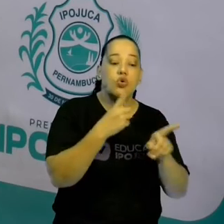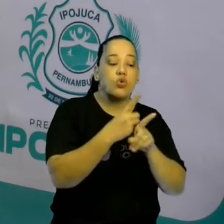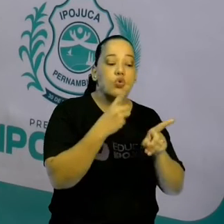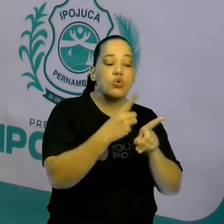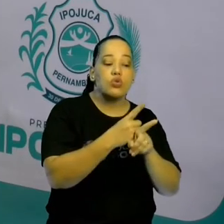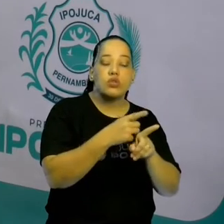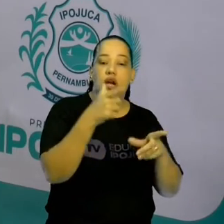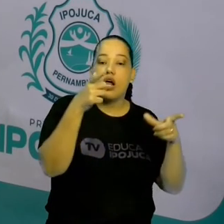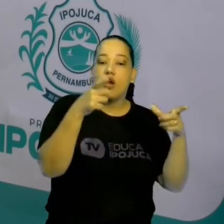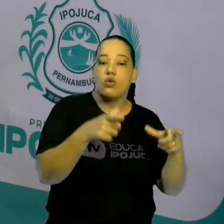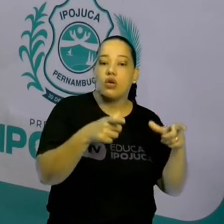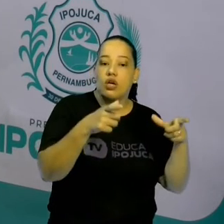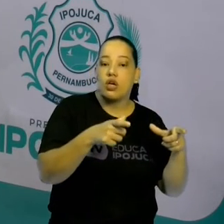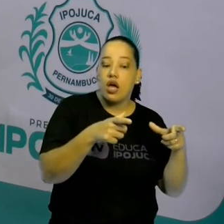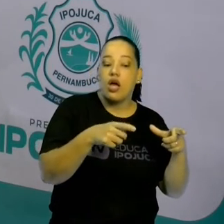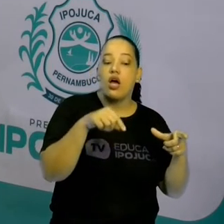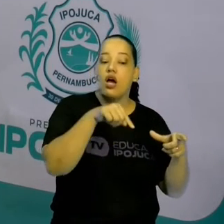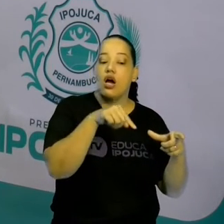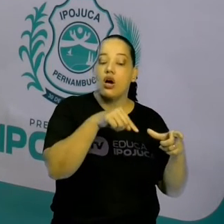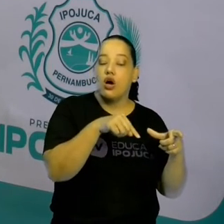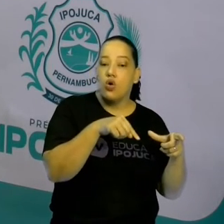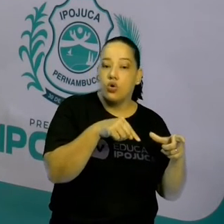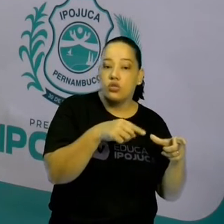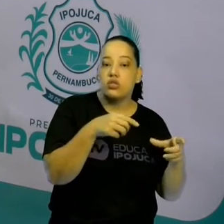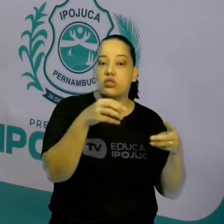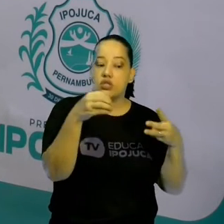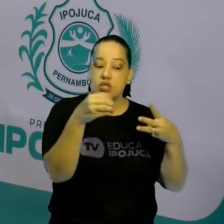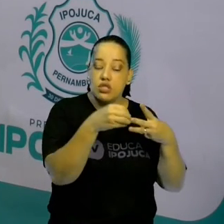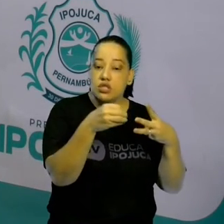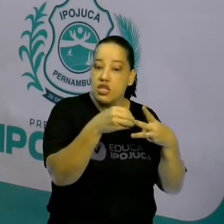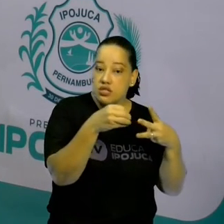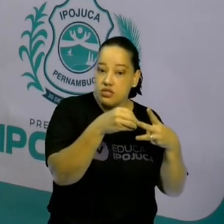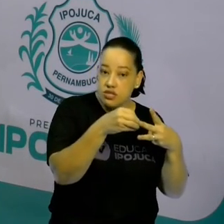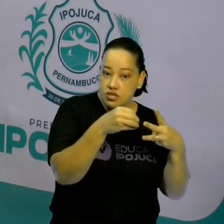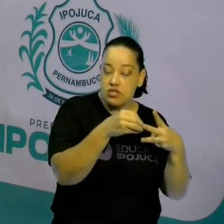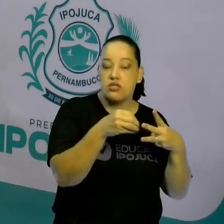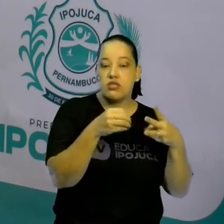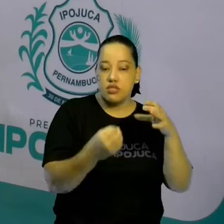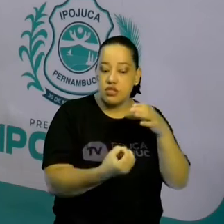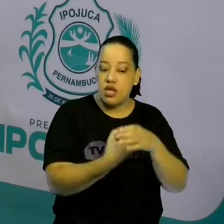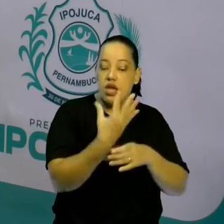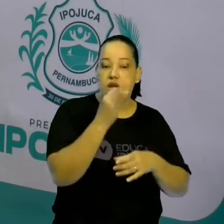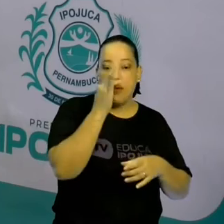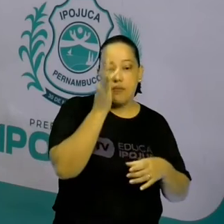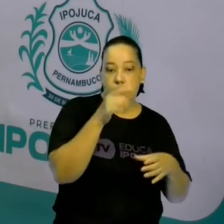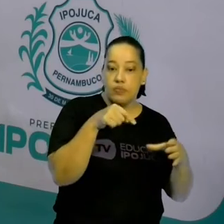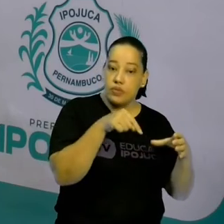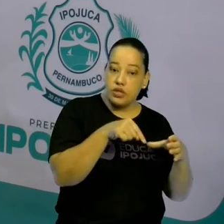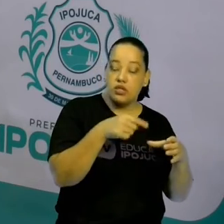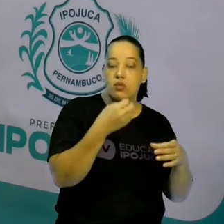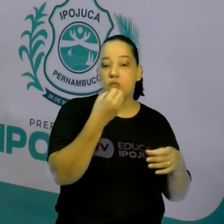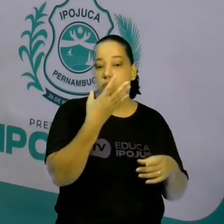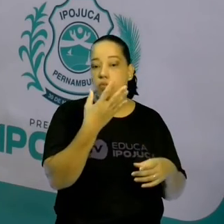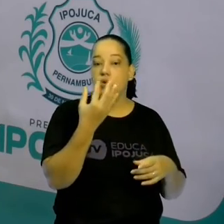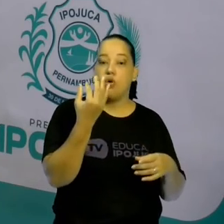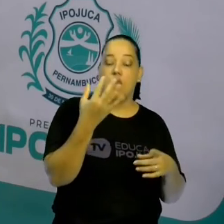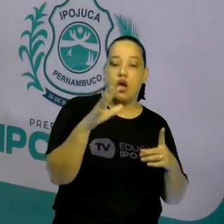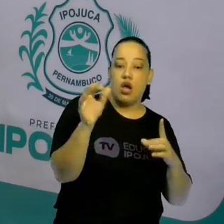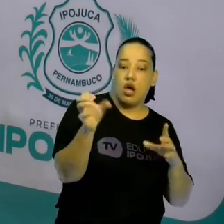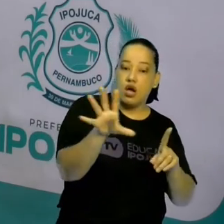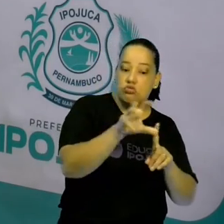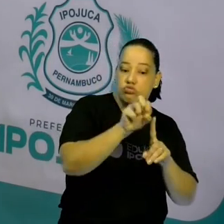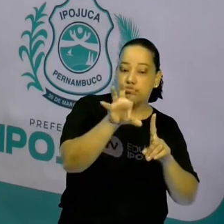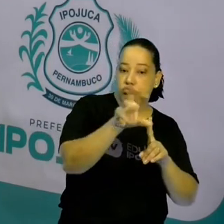vegetais, certo? E ele é responsável por ajudar lá na produção da fotossíntese, na realização da fotossíntese.